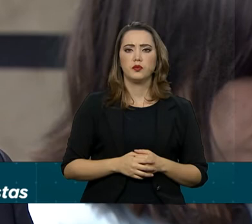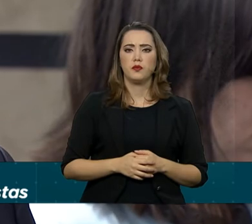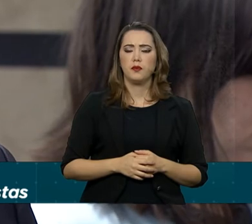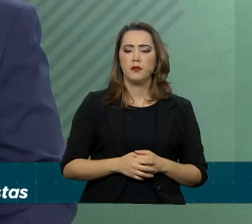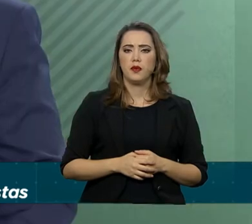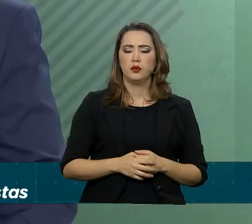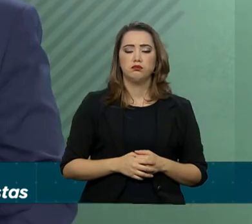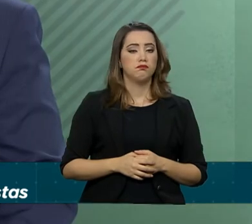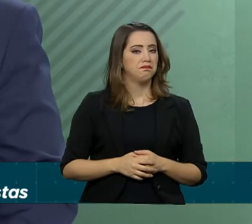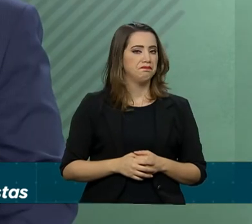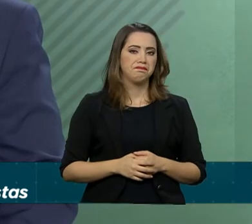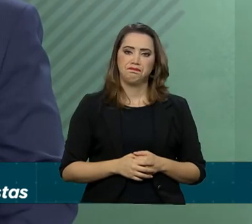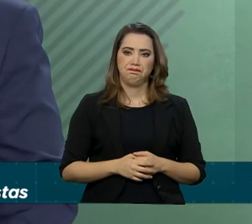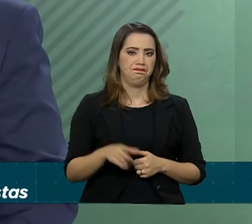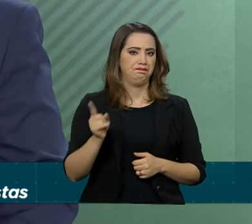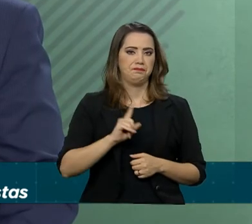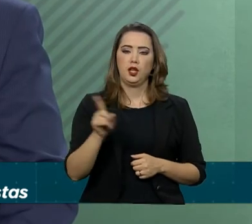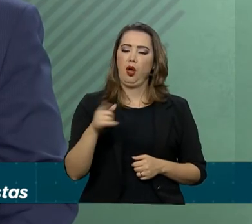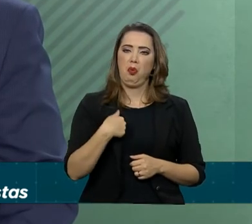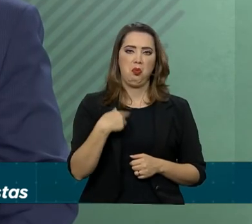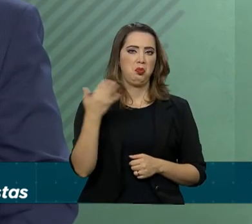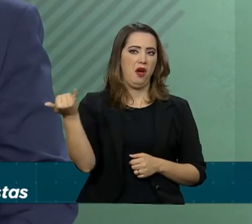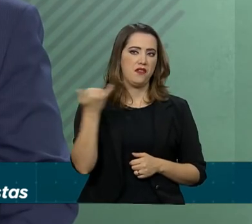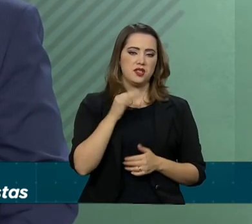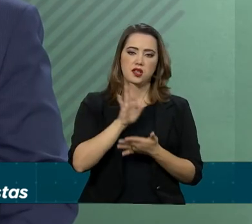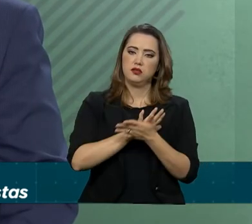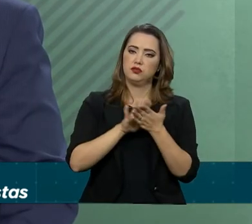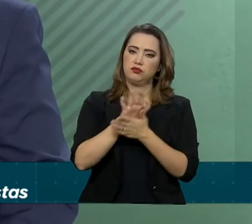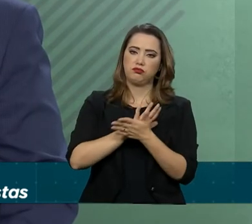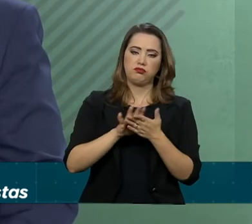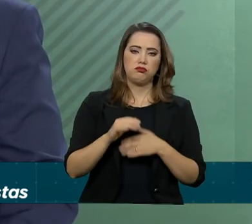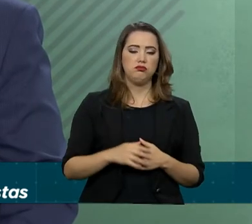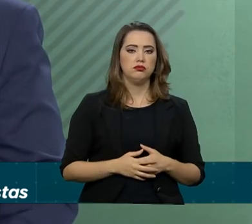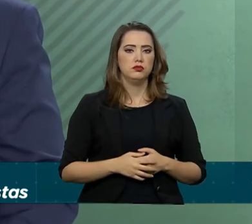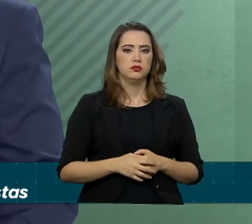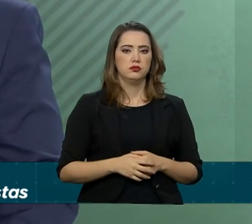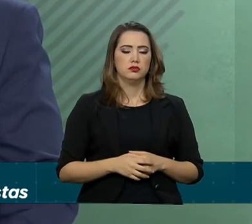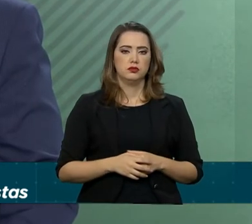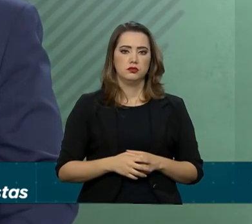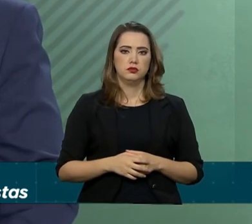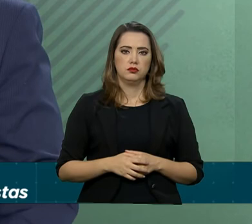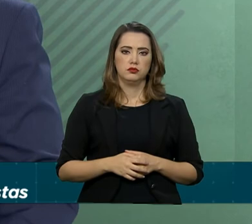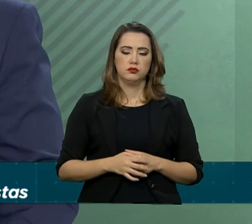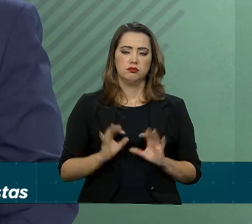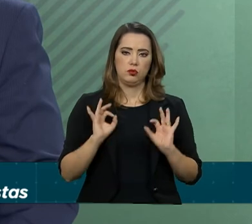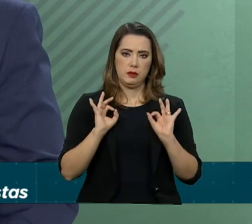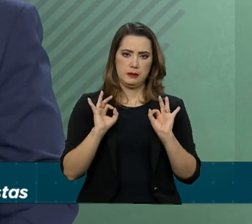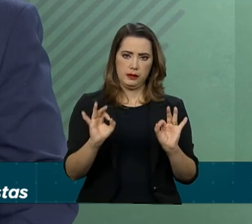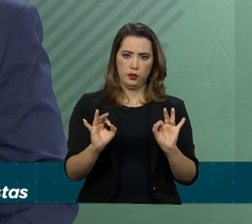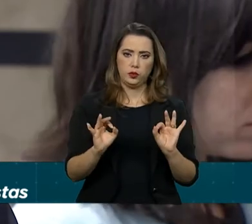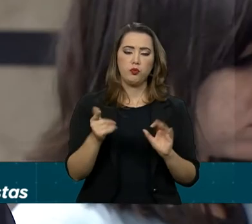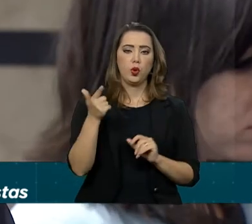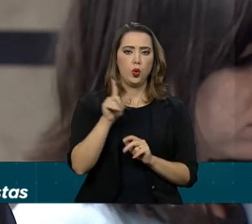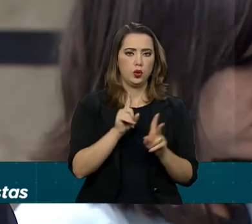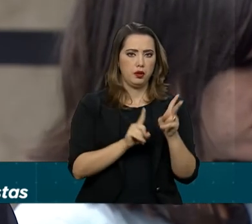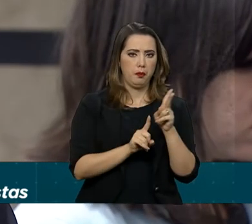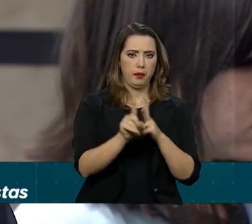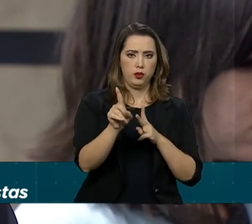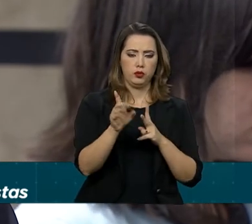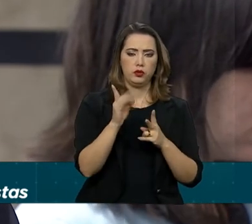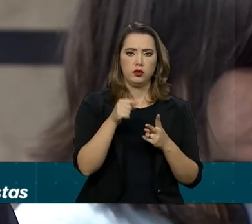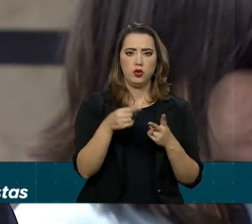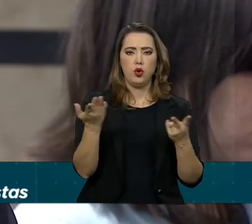Não que tenha sido comentado pelo senhor presidente a mim. Certo. Bom, a outra pergunta é o seguinte. Hoje